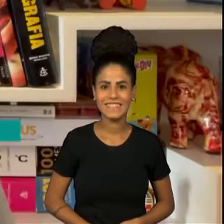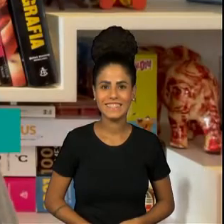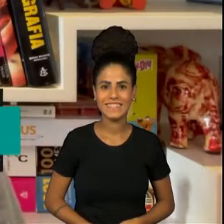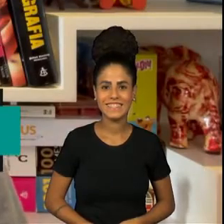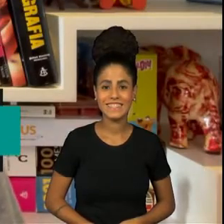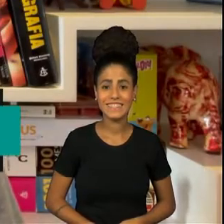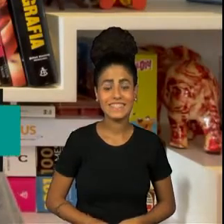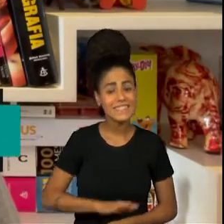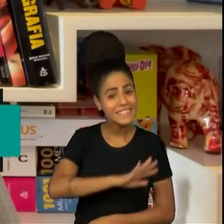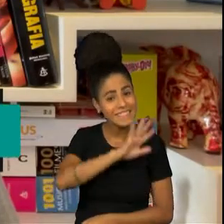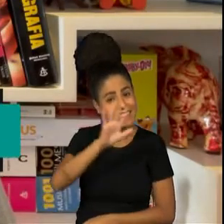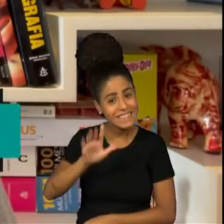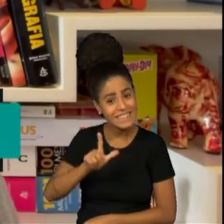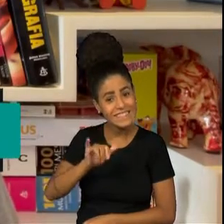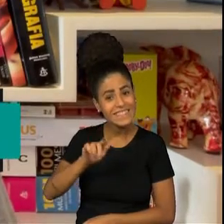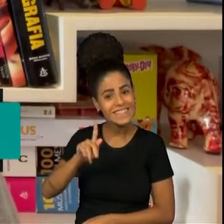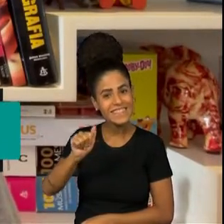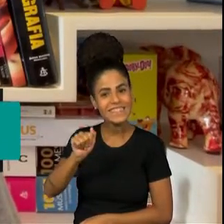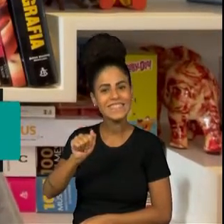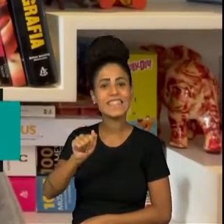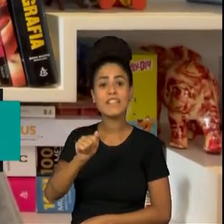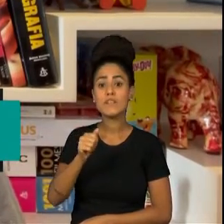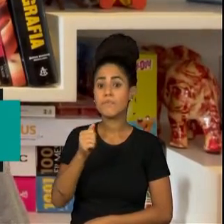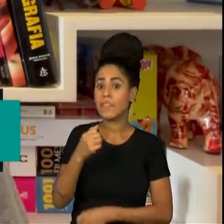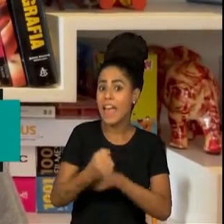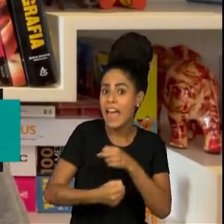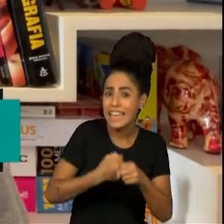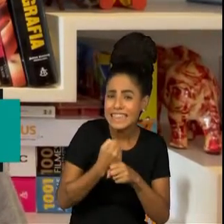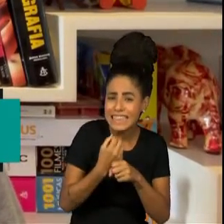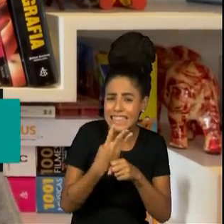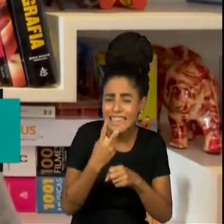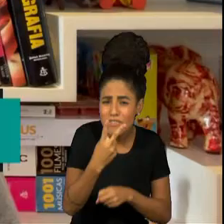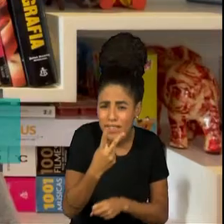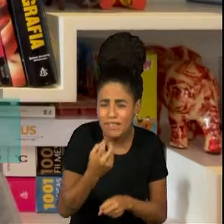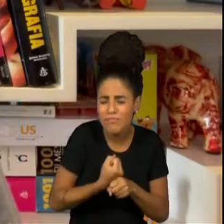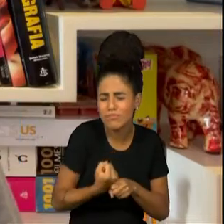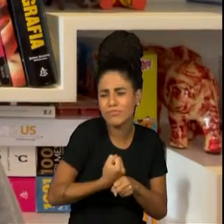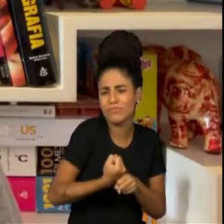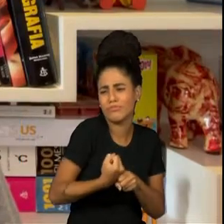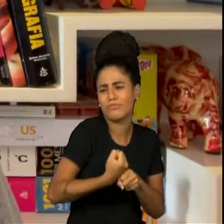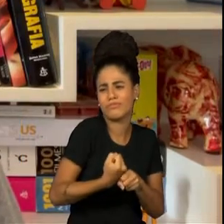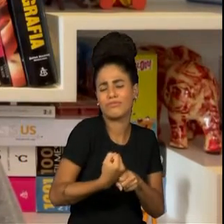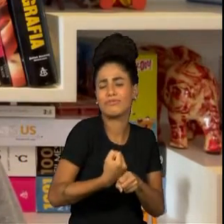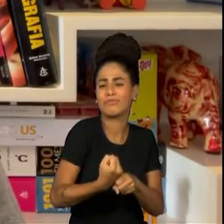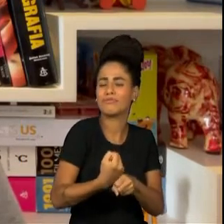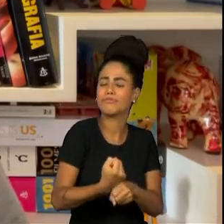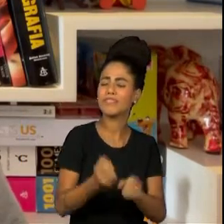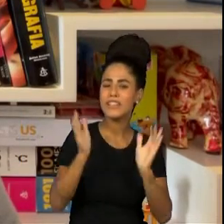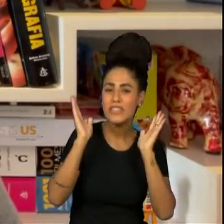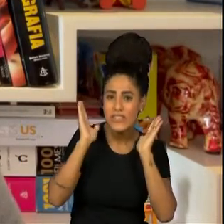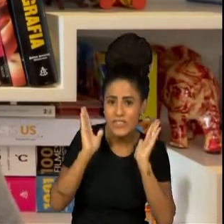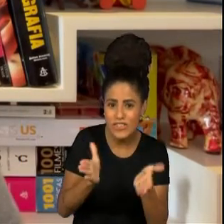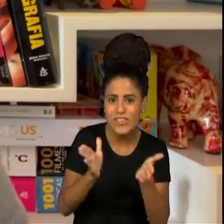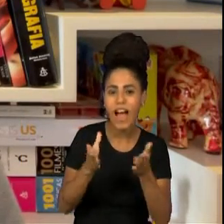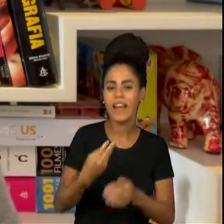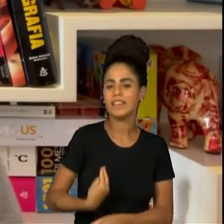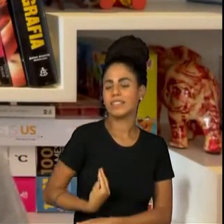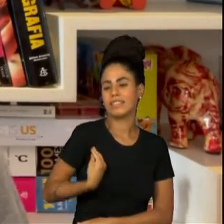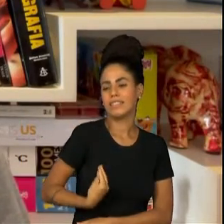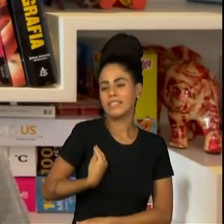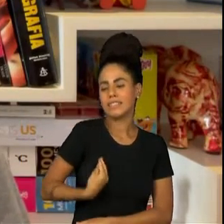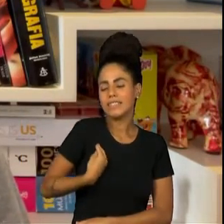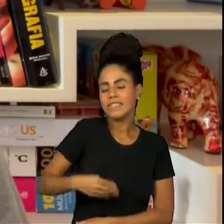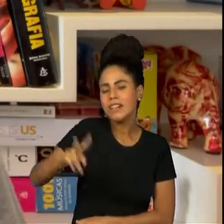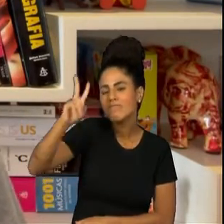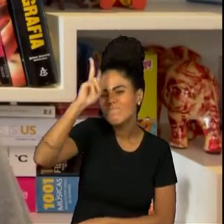Lígia Cortes faz 32 anos que eu fui seu aluno. É uma loucura isso, porque eu tenho muito vívida essa memória